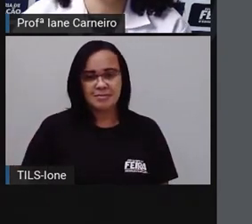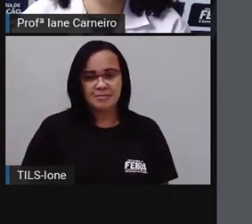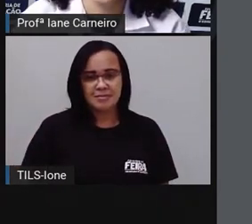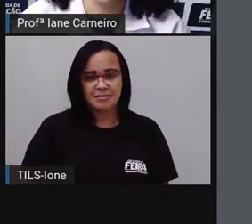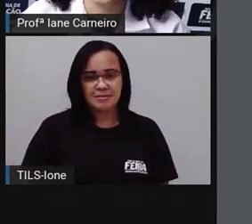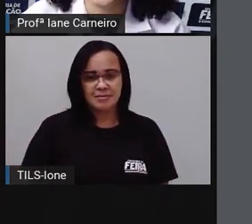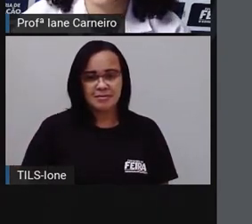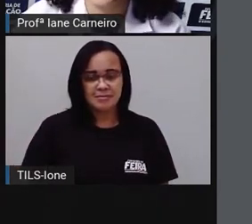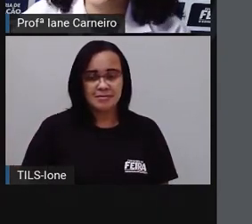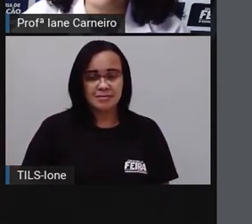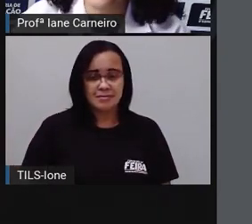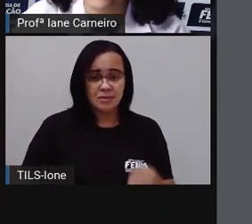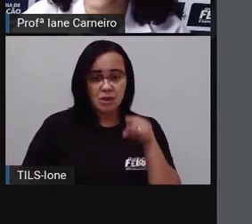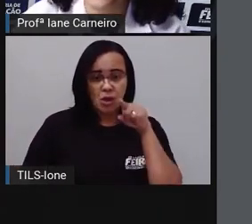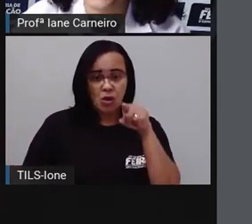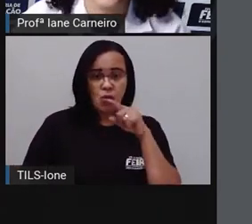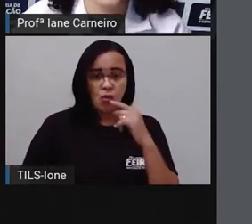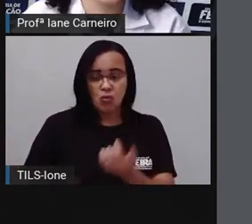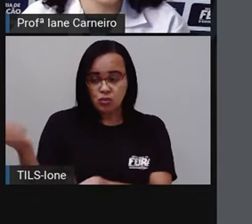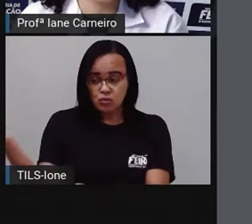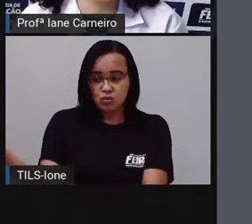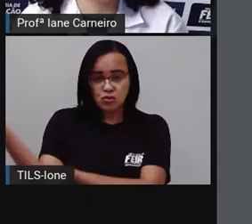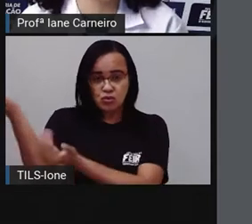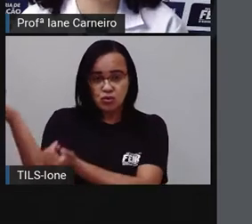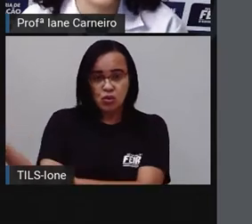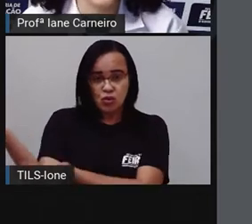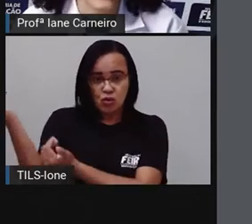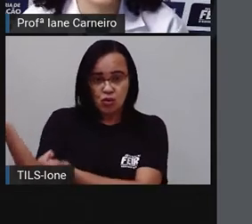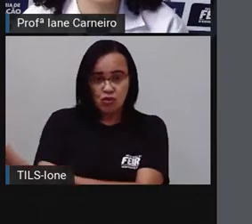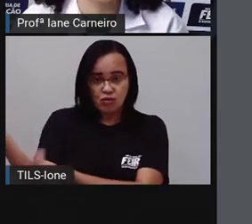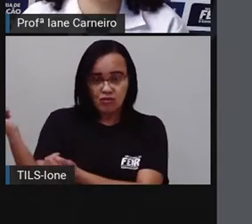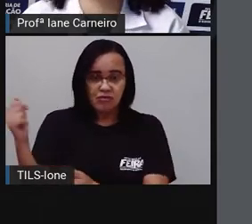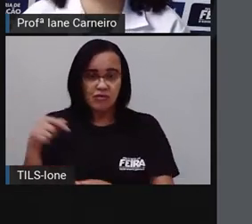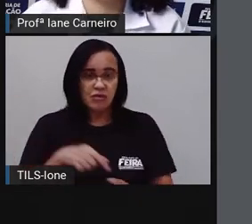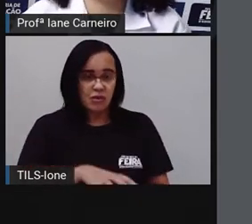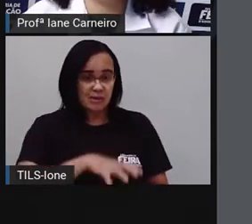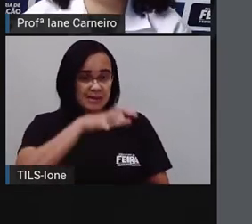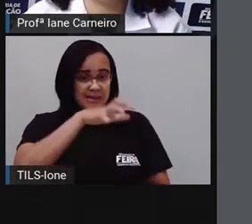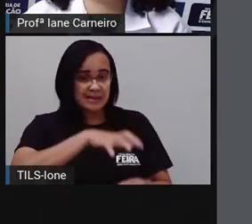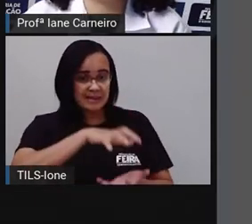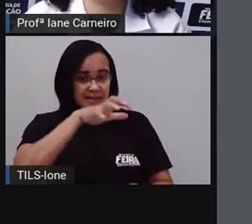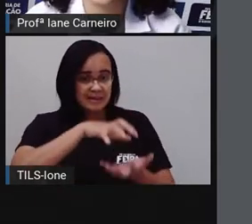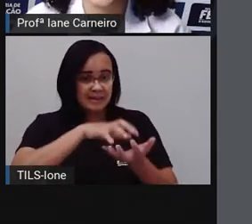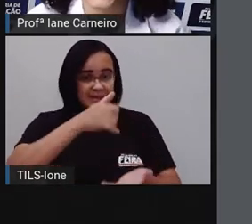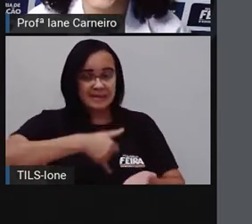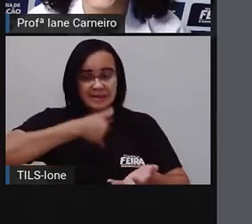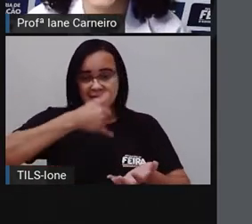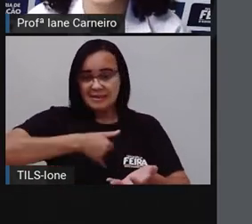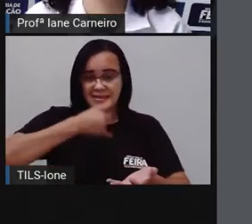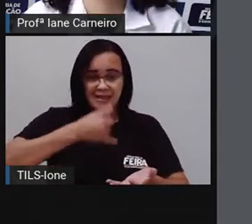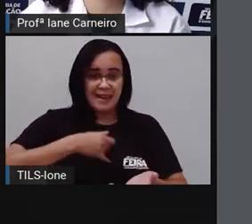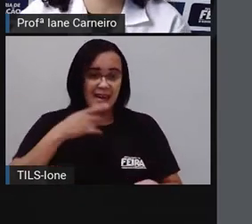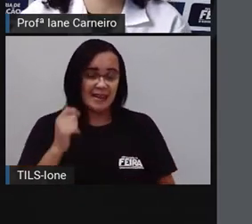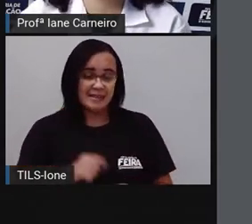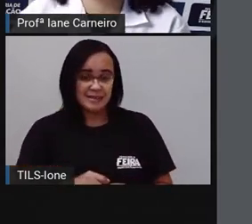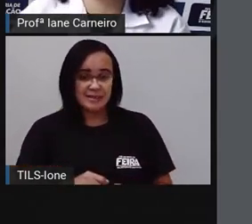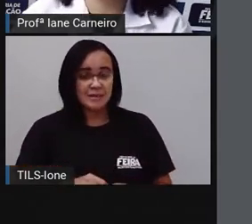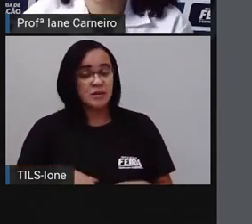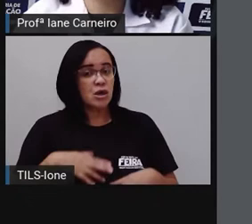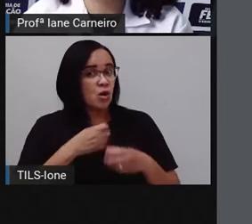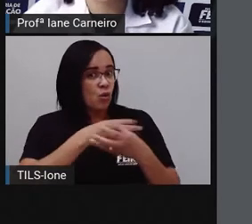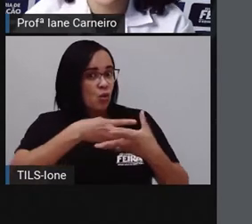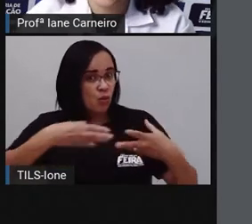Um é bem jovem, outro de idade. Nada é defeito, nem